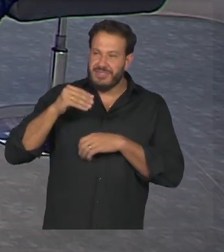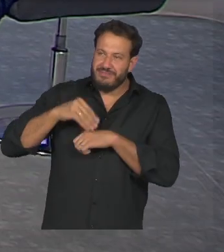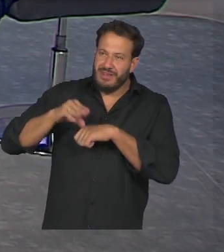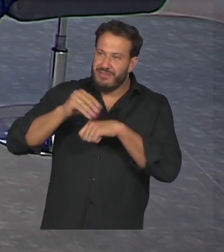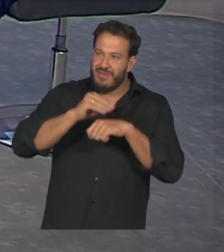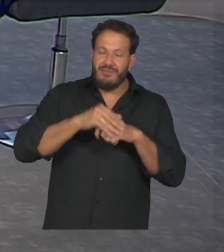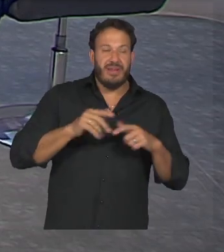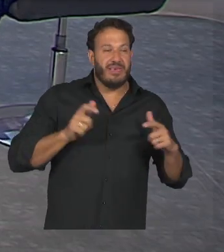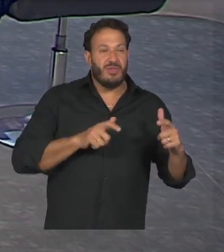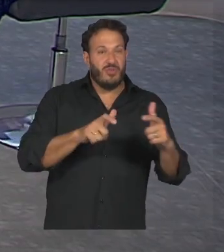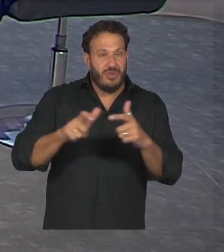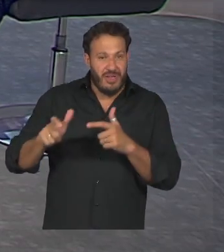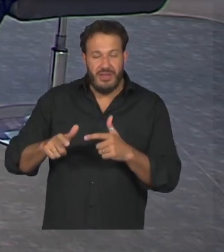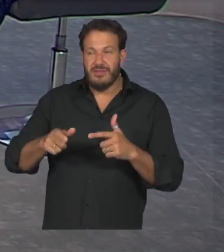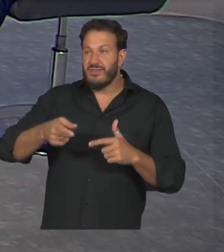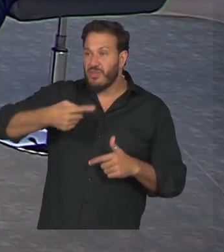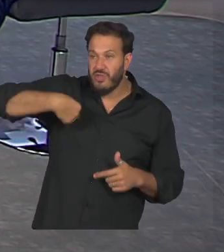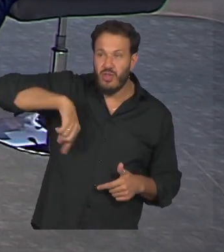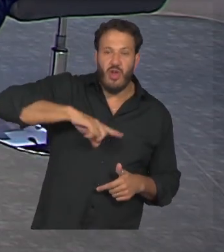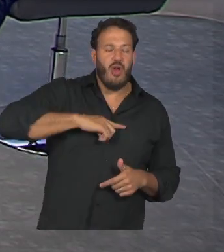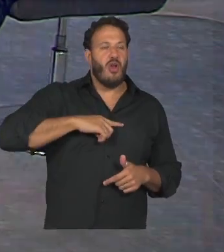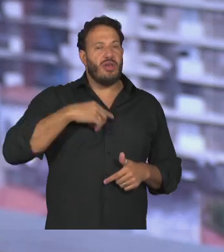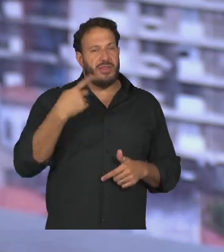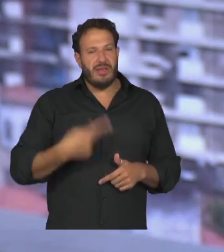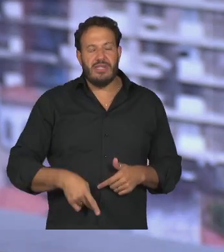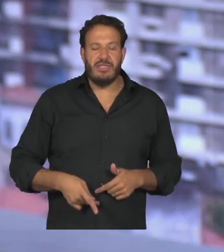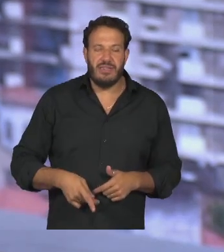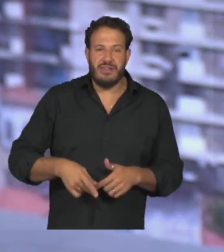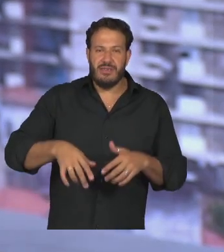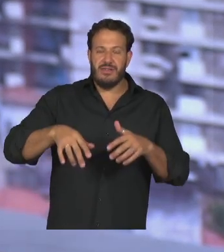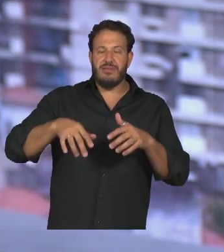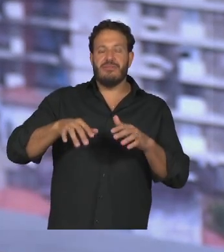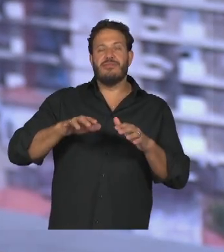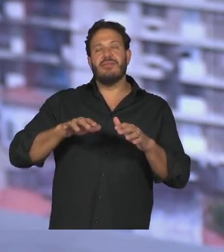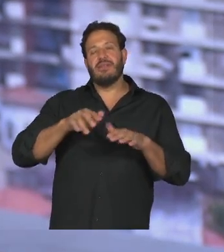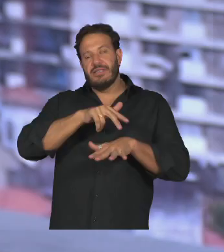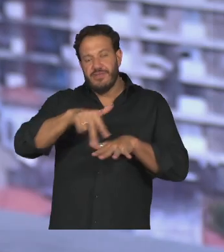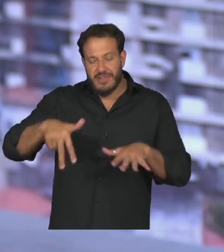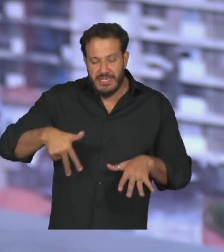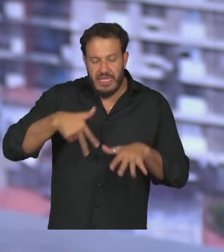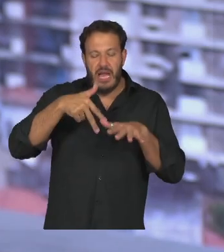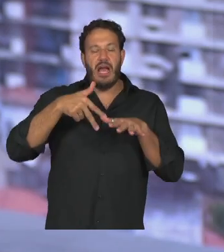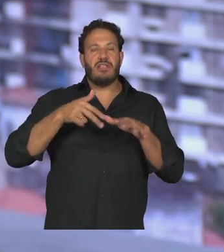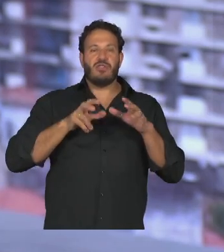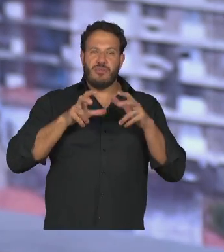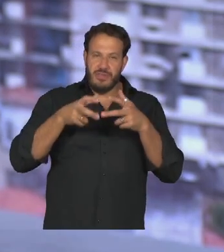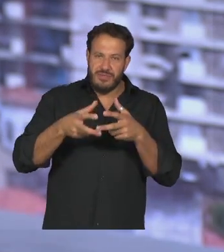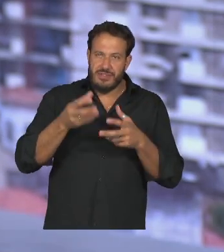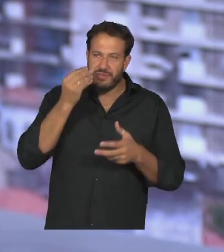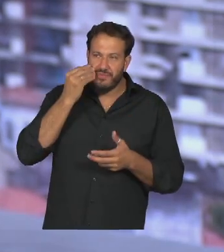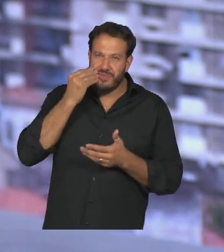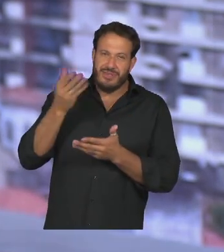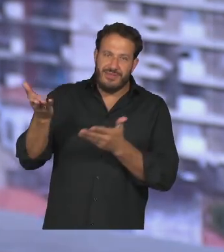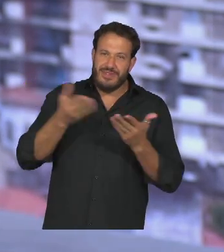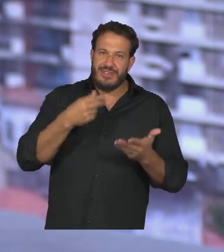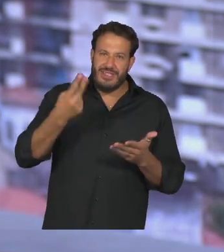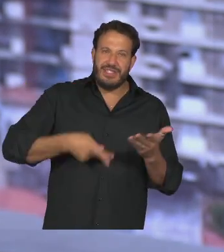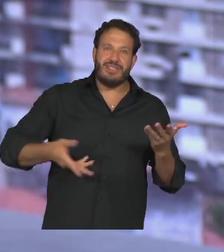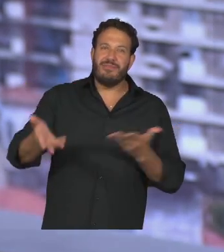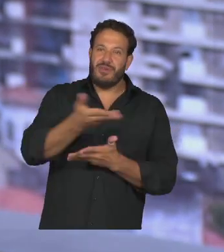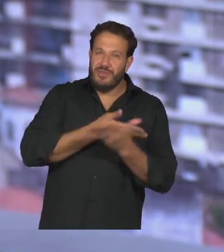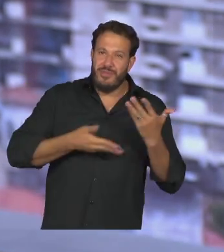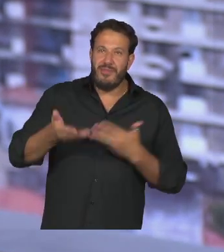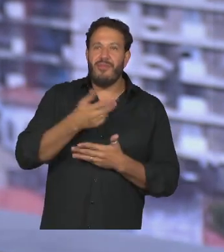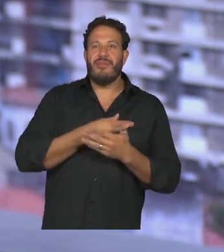os lugares que bom que nós né aqui no diversidade a câmara foi um lugar onde você quis estar para falar com a gente